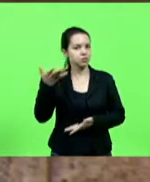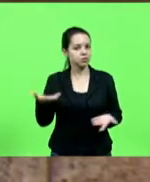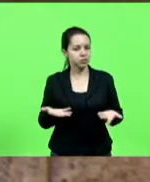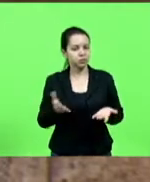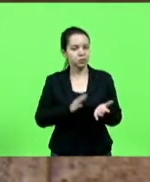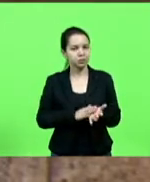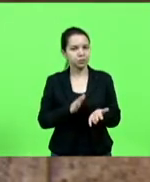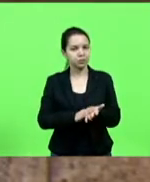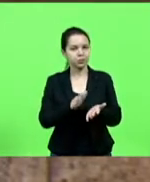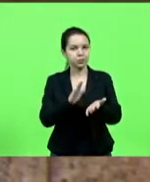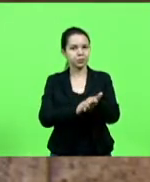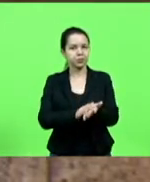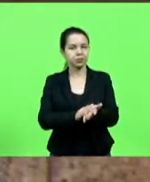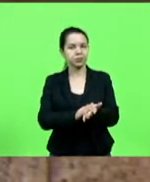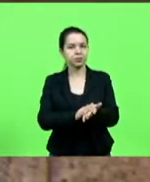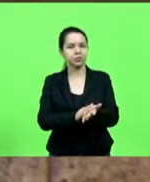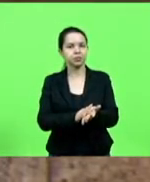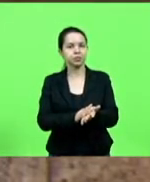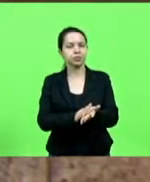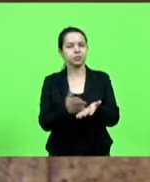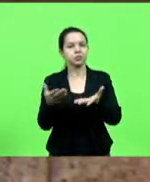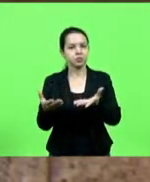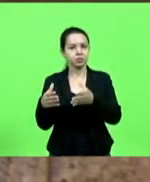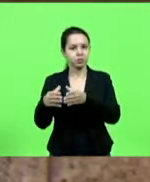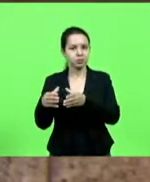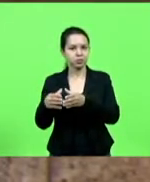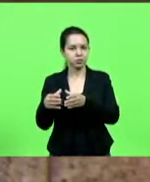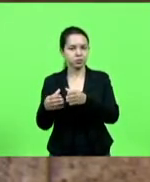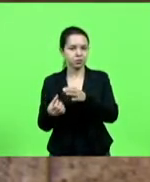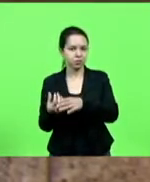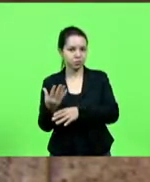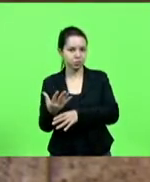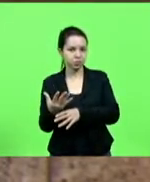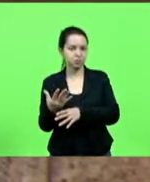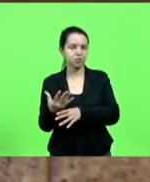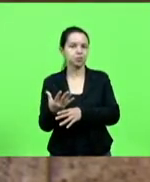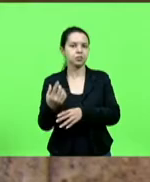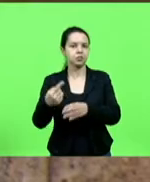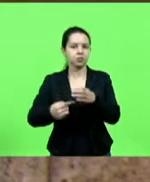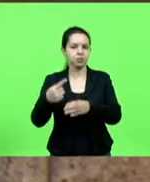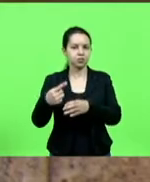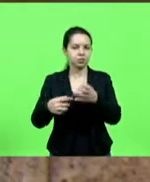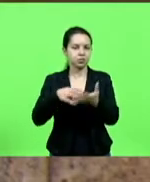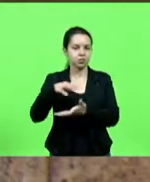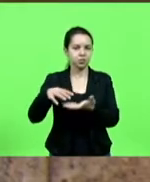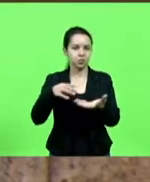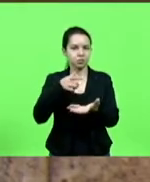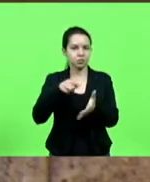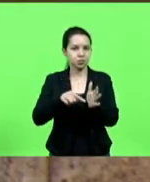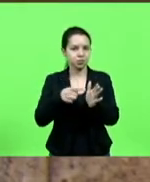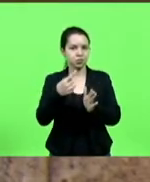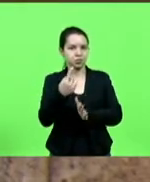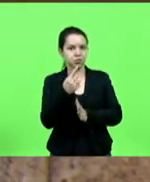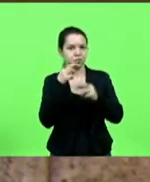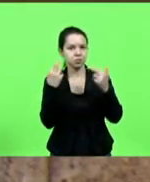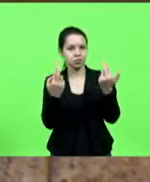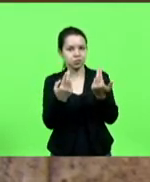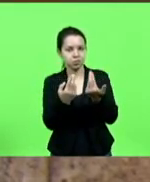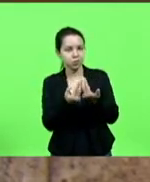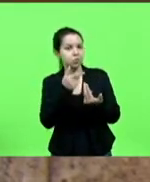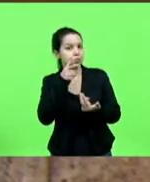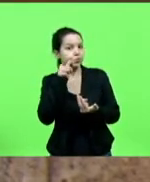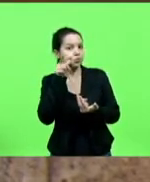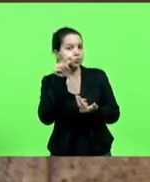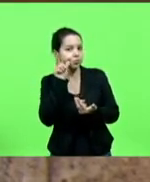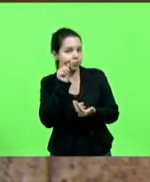a formação da comissão mista do dia de ontem, primeira reunião, que trata do plano